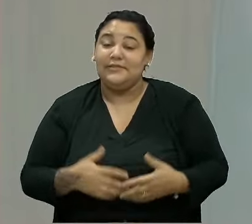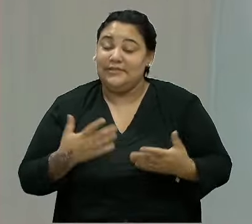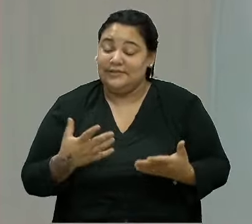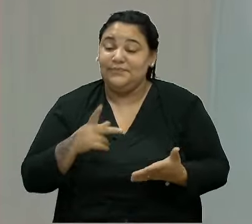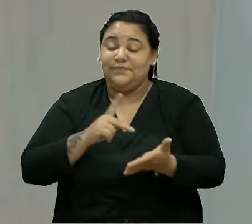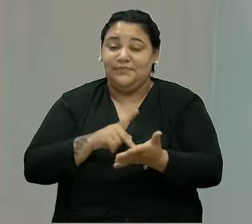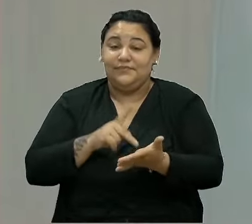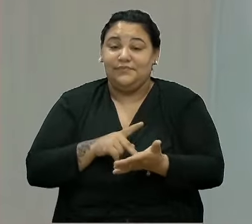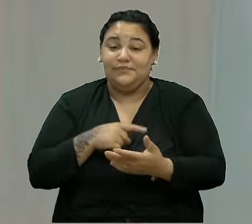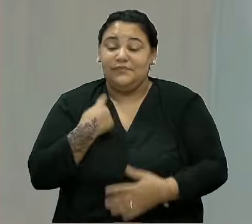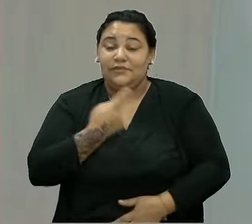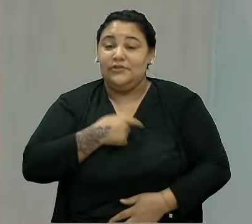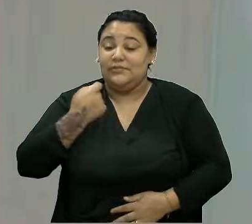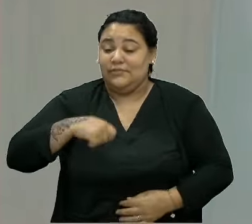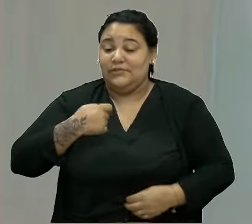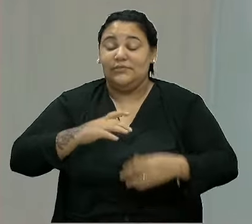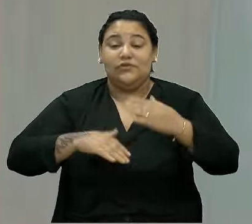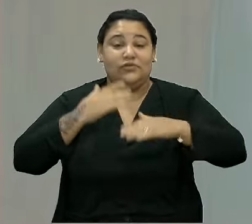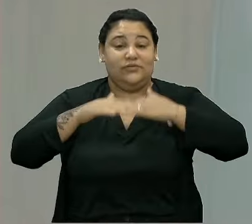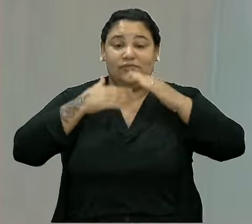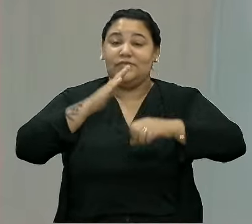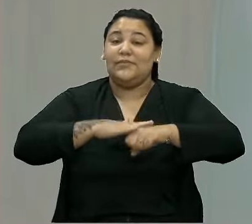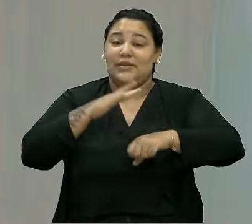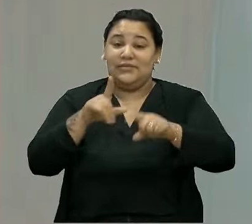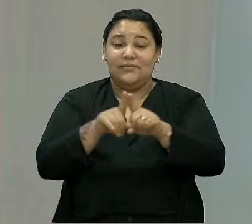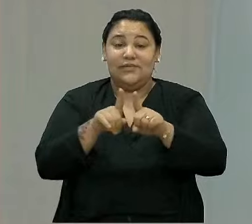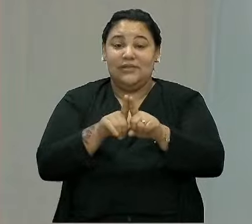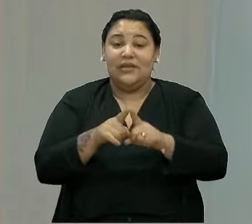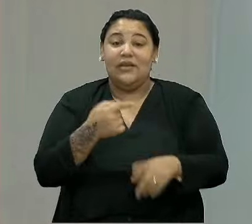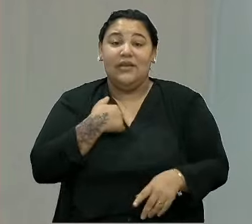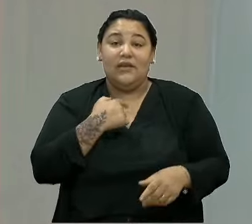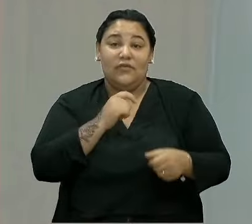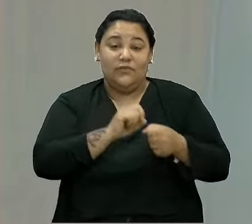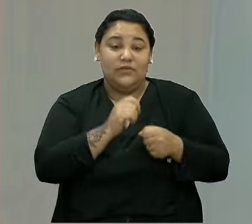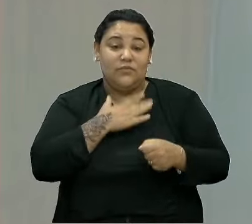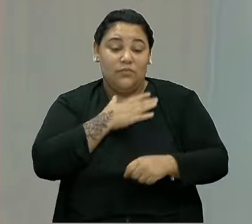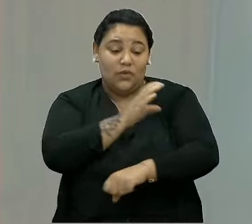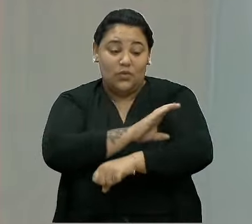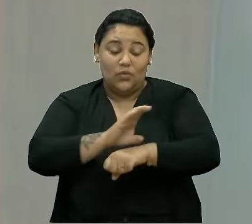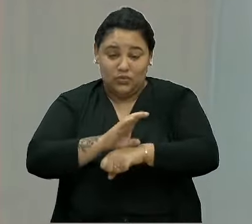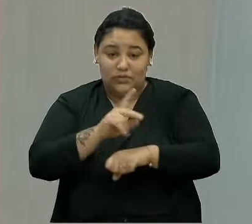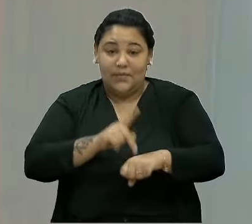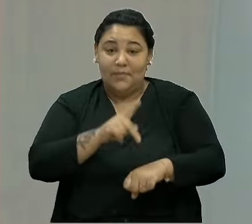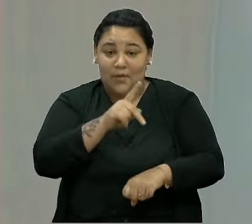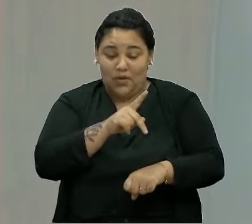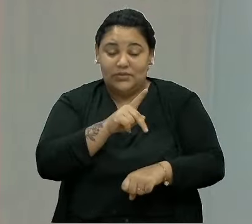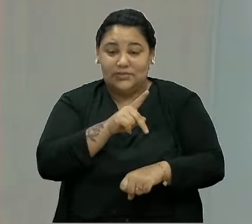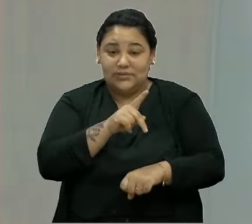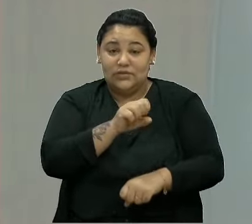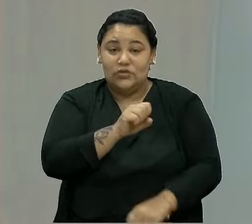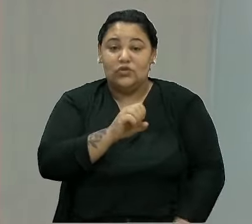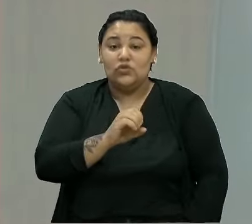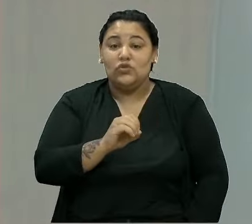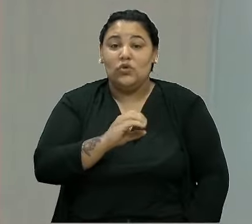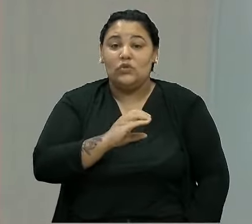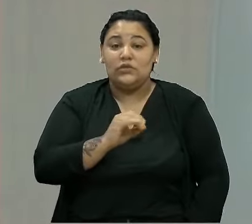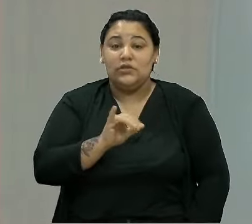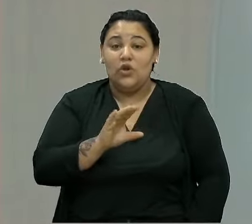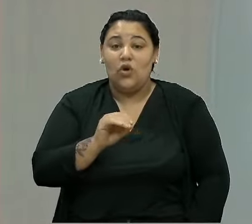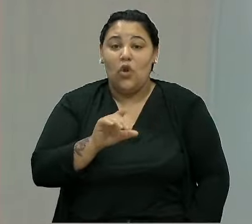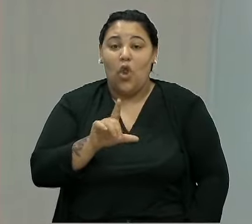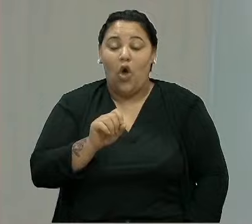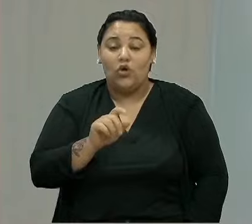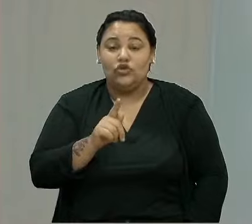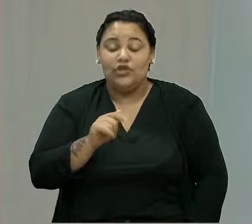nós precisamos avançar. Quando eu fiz meu curso, minha pós de sociologia, um dos debates que a